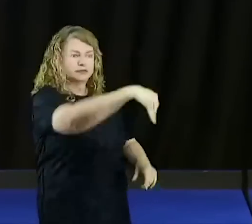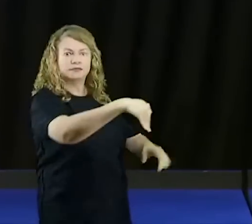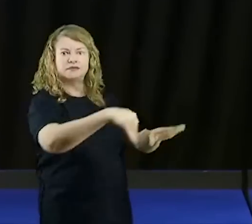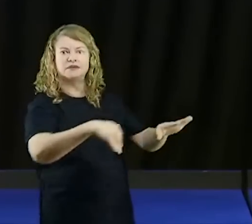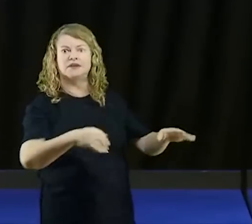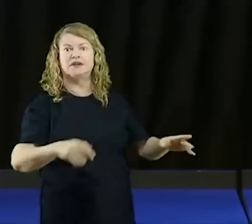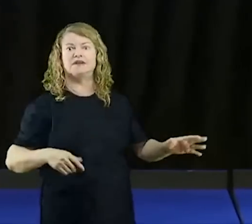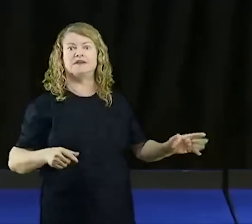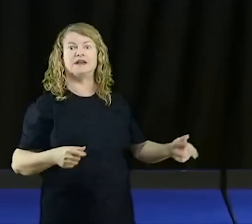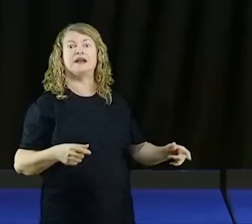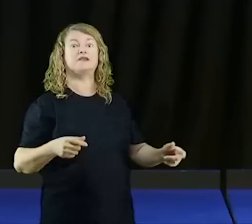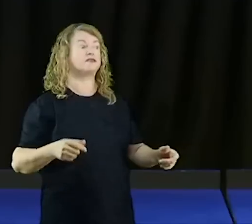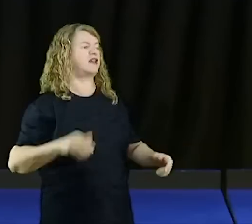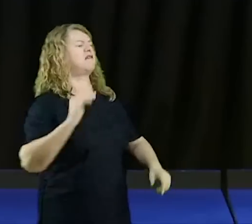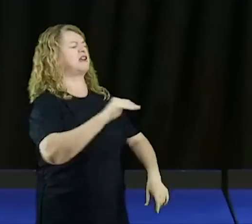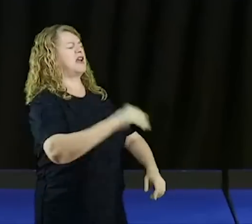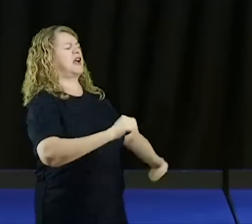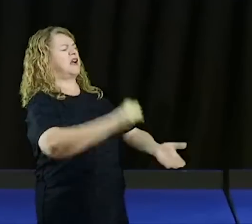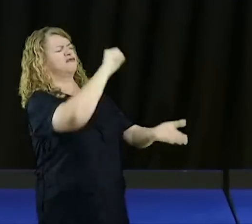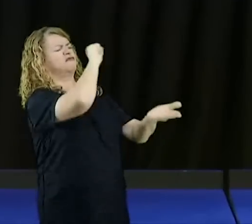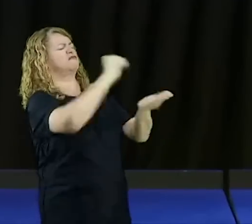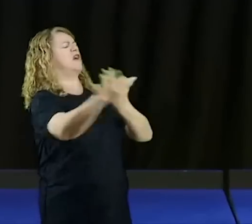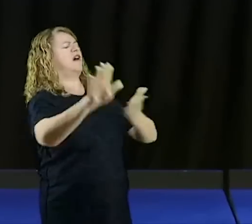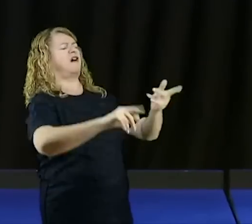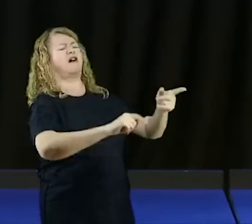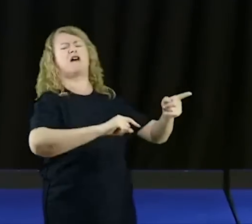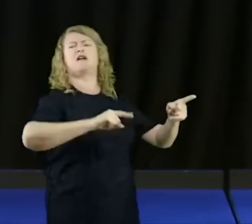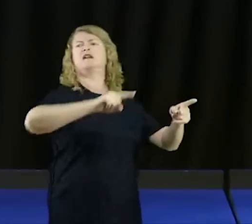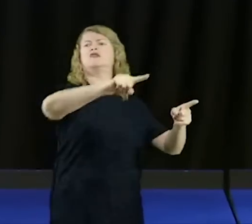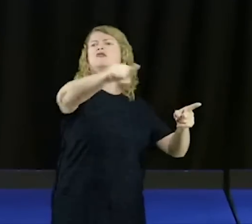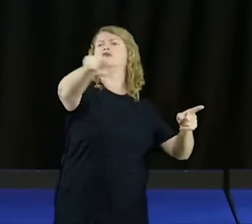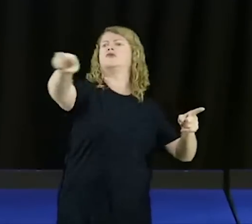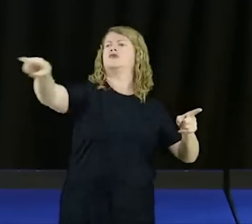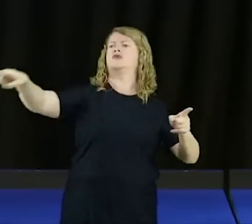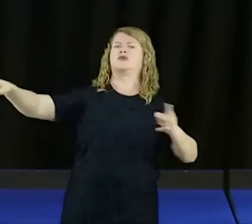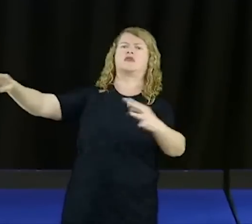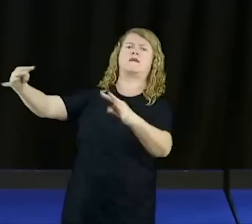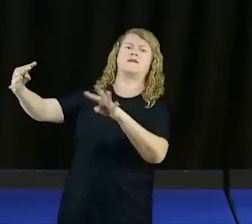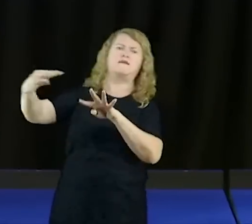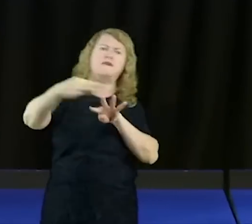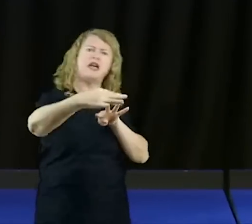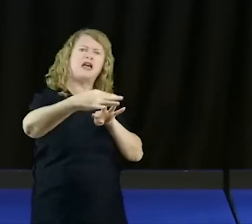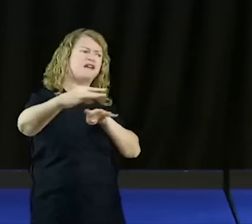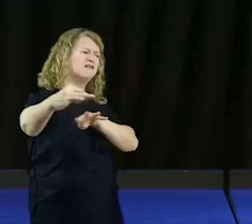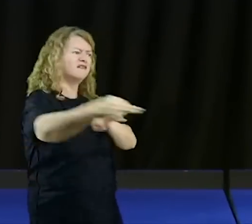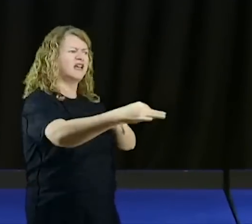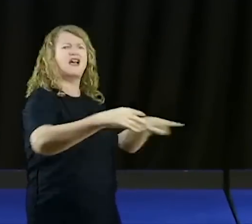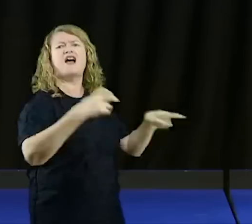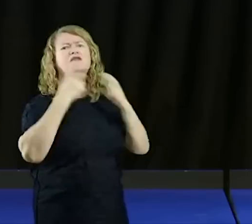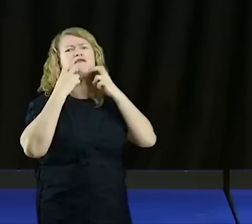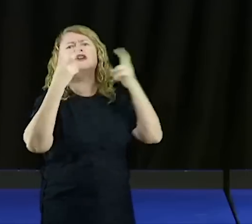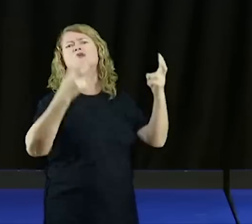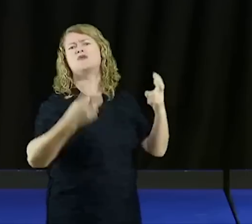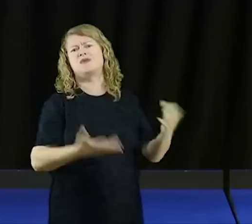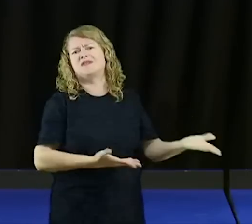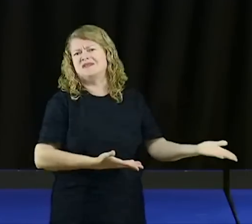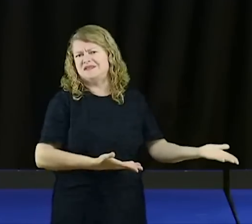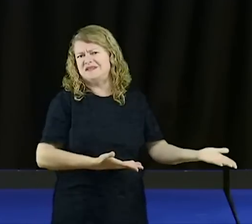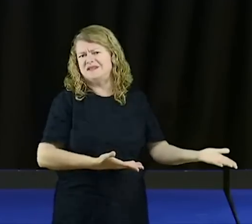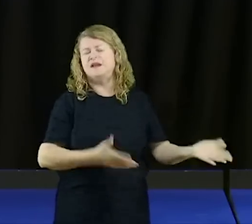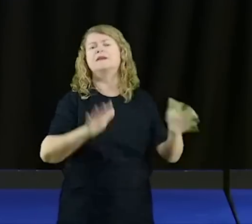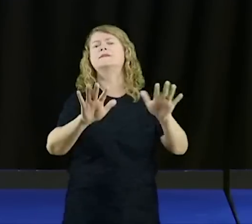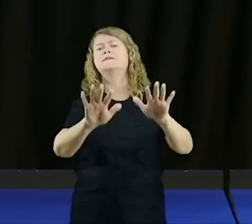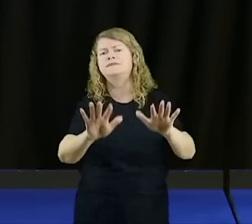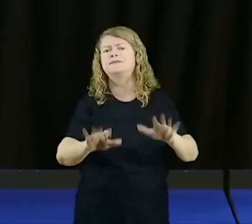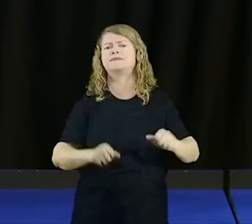coloca a mão na cabeça de alguém, e esse alguém está sofrendo uma infestação demoníaca,